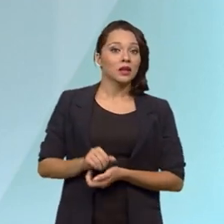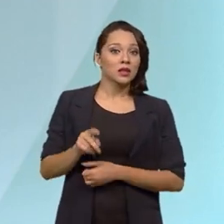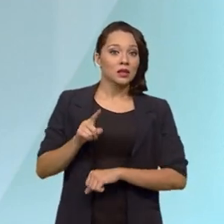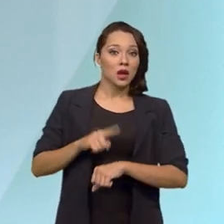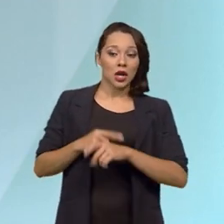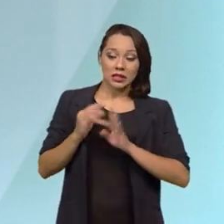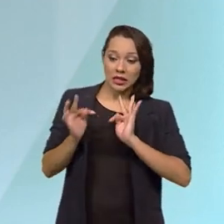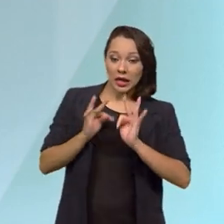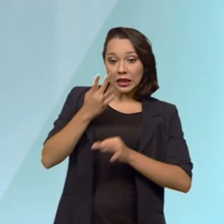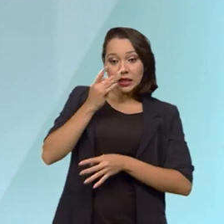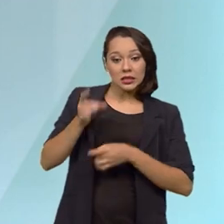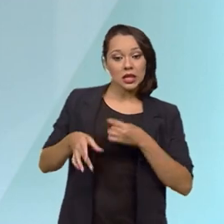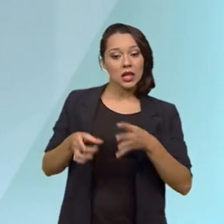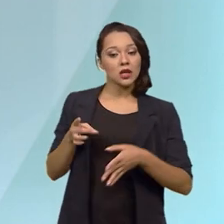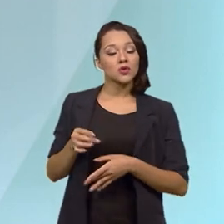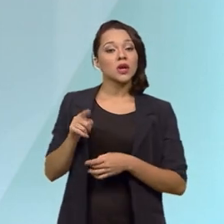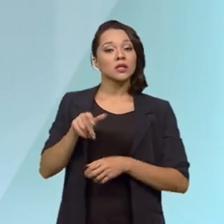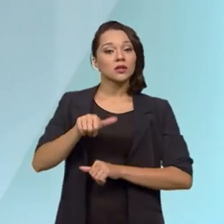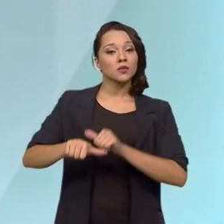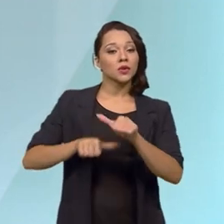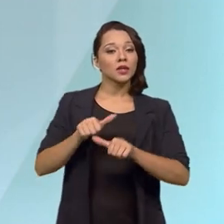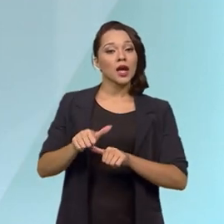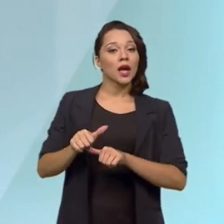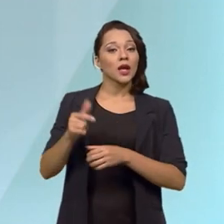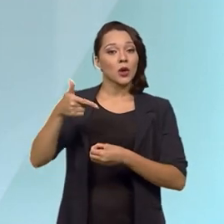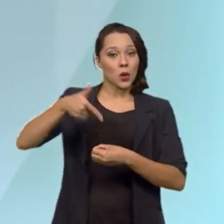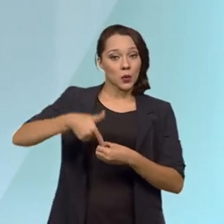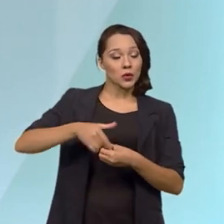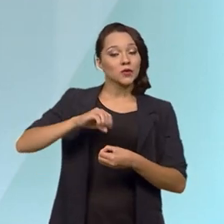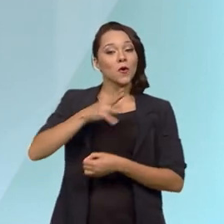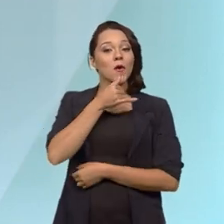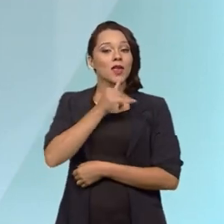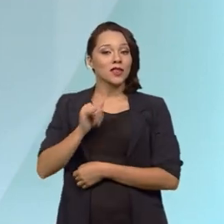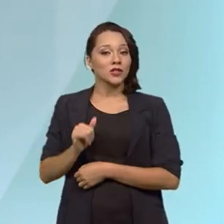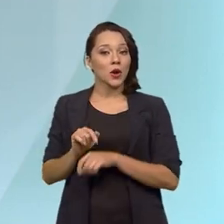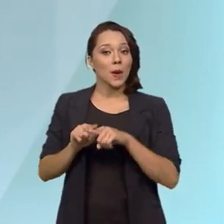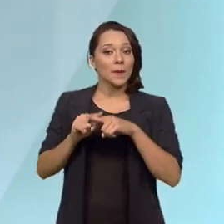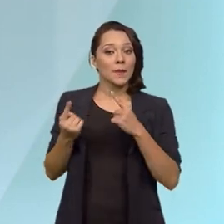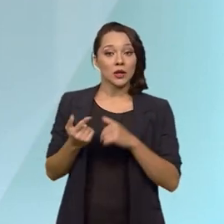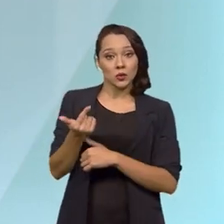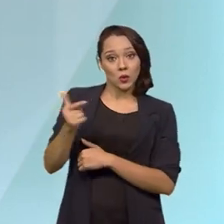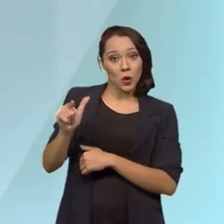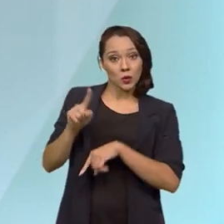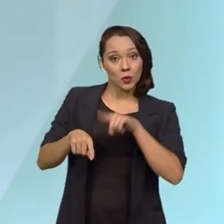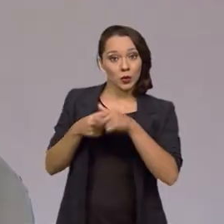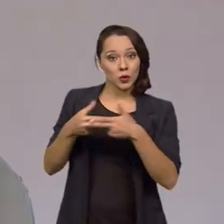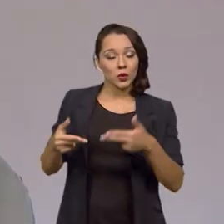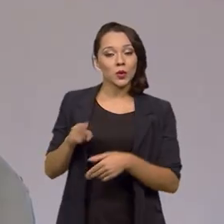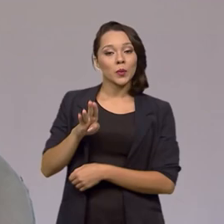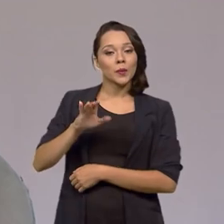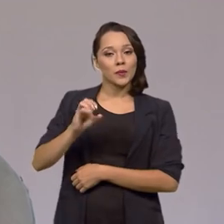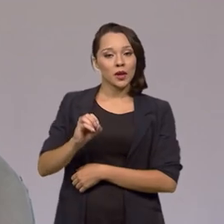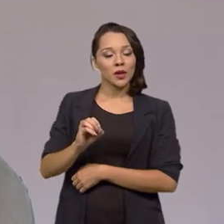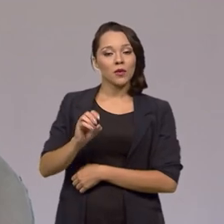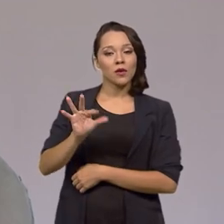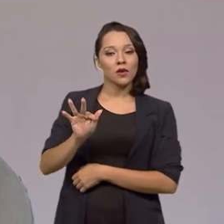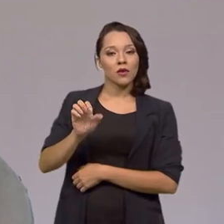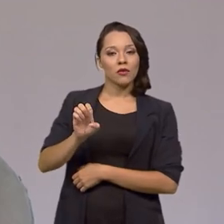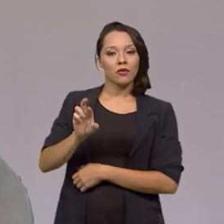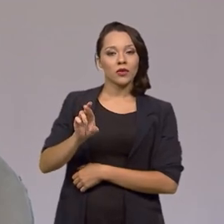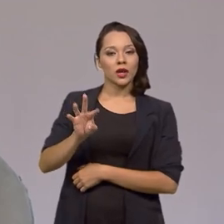na hora que trata esse resíduo, ele se transforma em combustível ou energia, mas o subproduto dele é o biofertilizante.